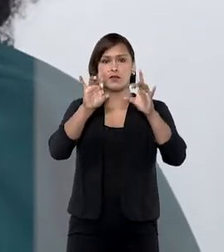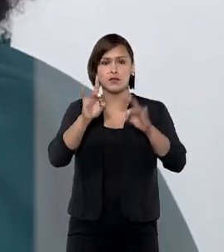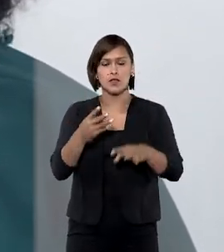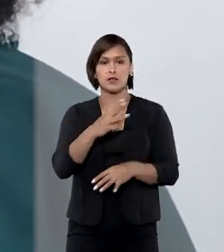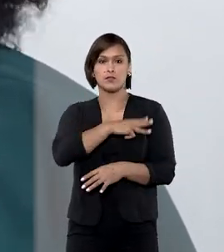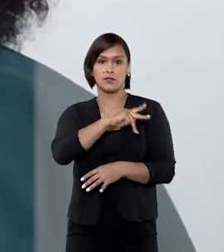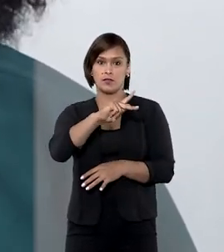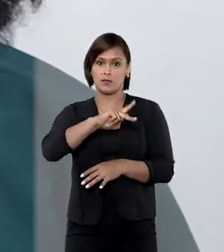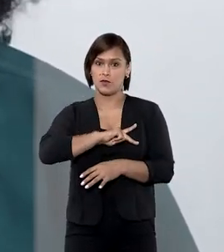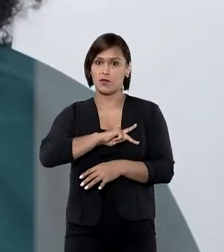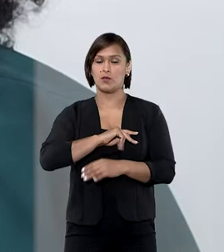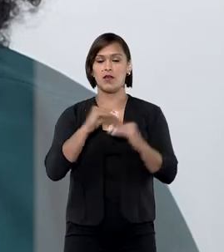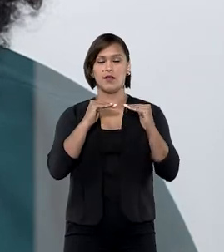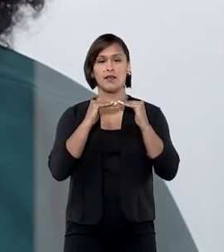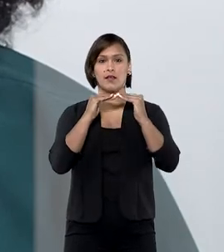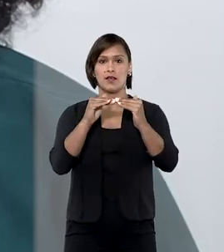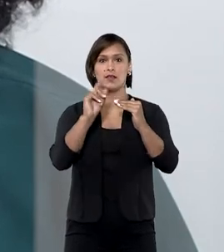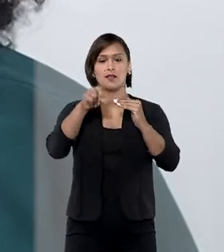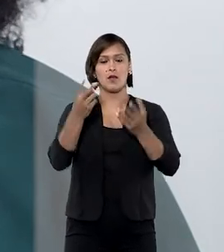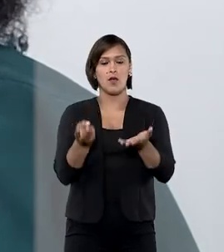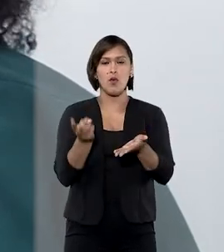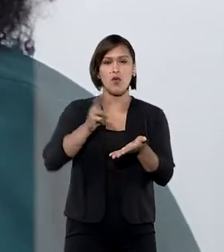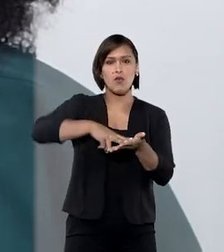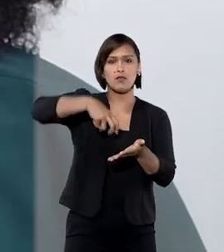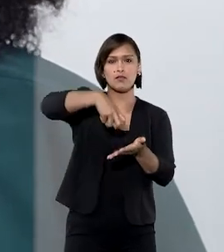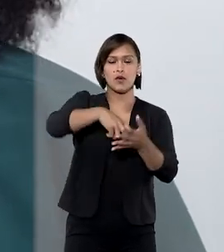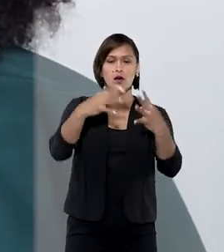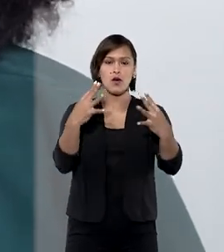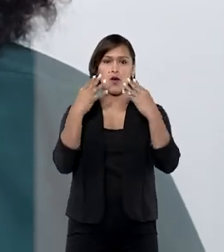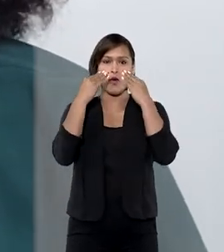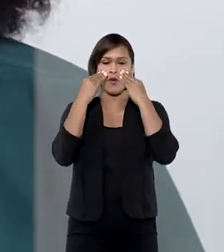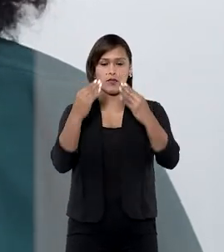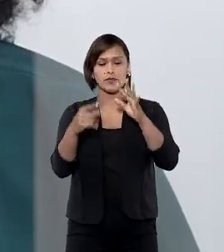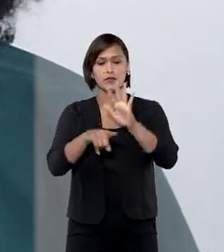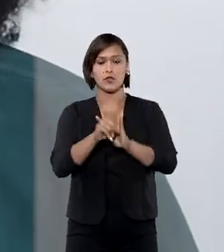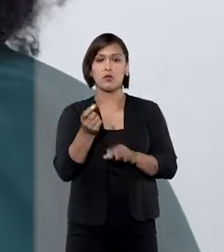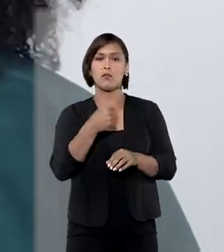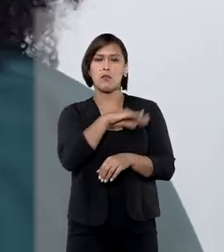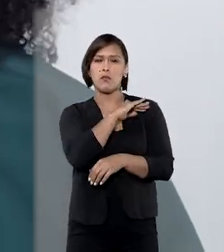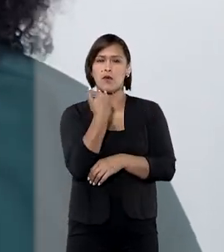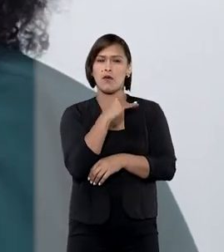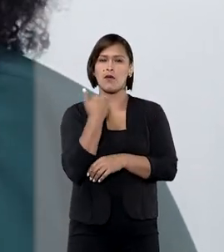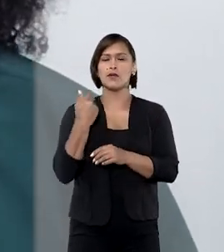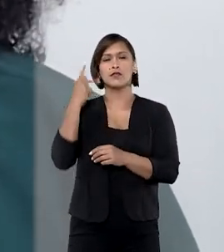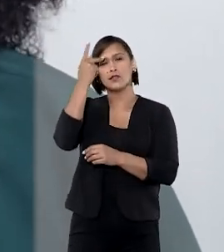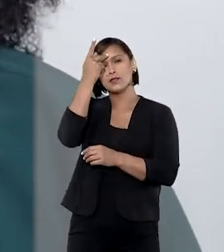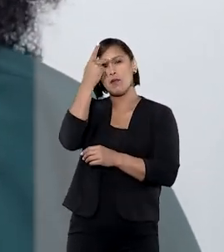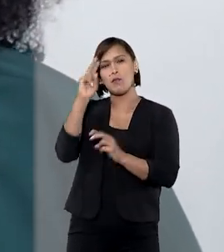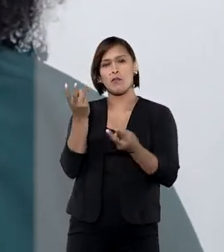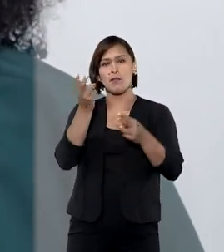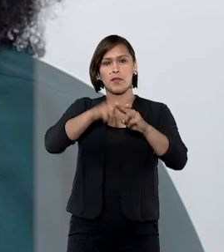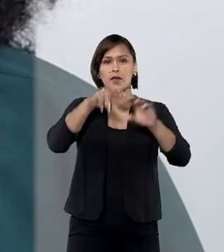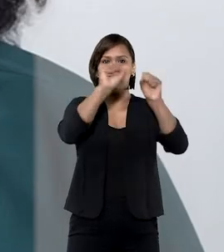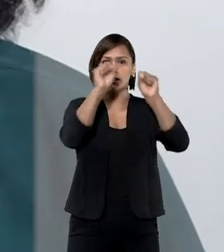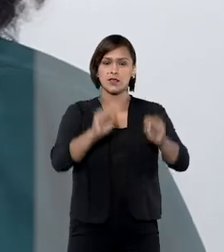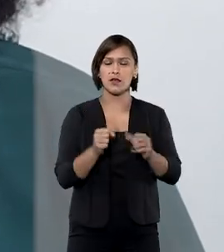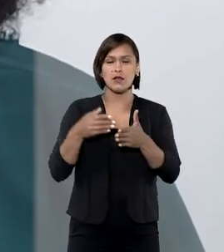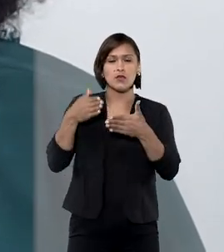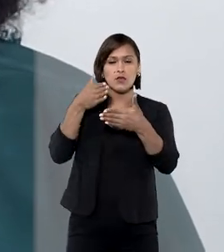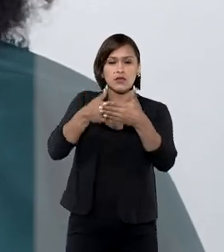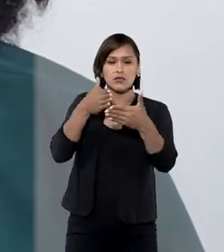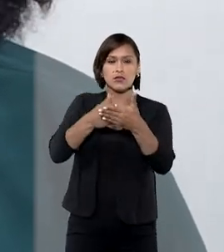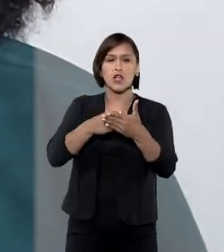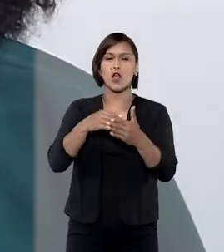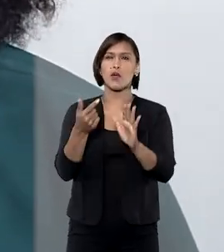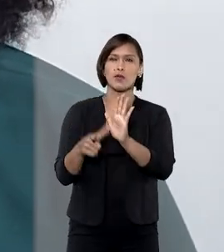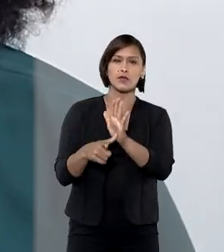do Ministério Público e restabeleceu condenações do júri por massacre do Carandiru. A ação policial, realizada para conter uma